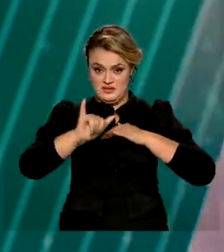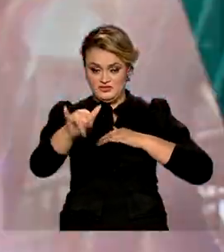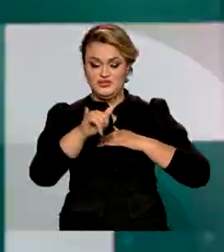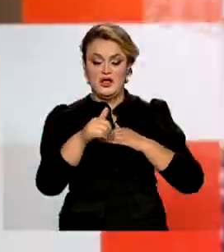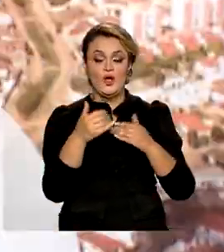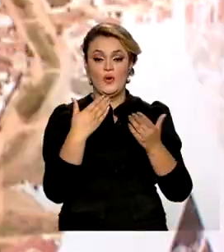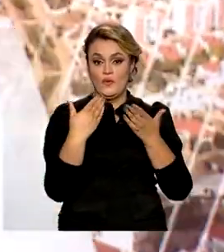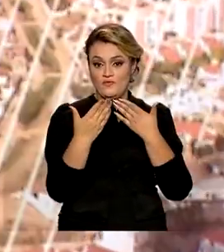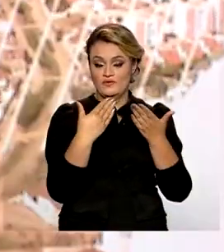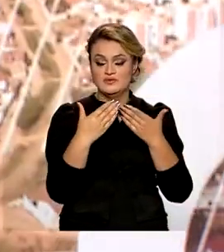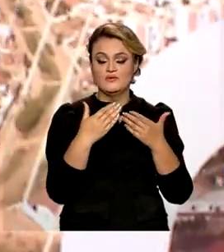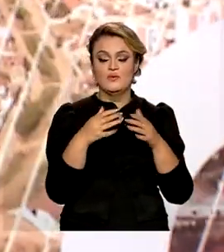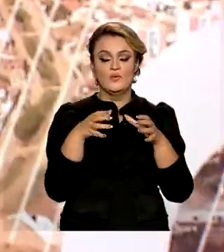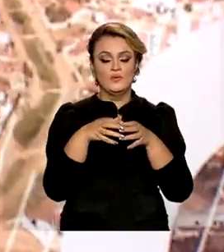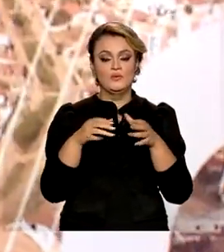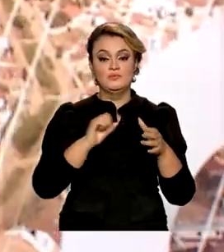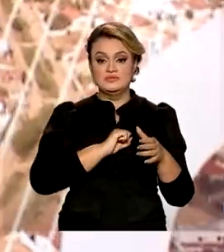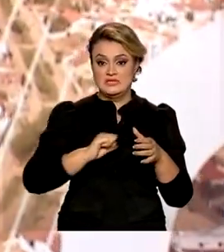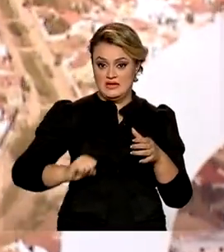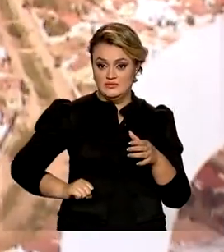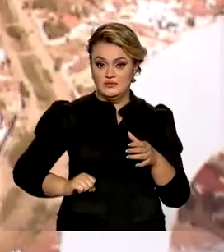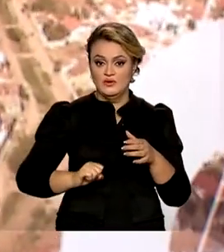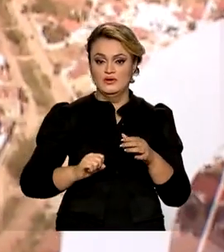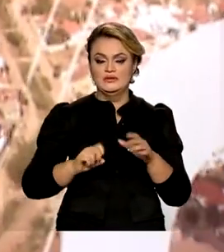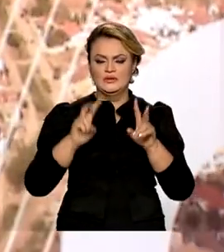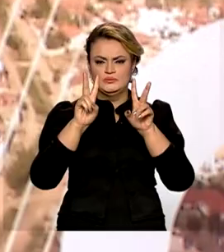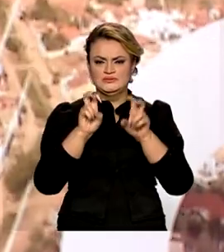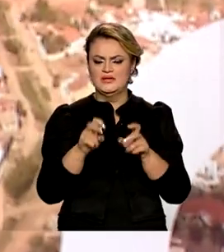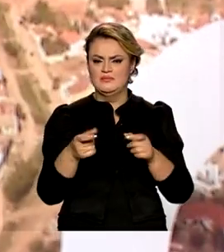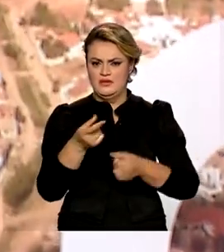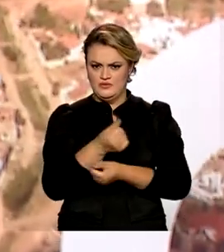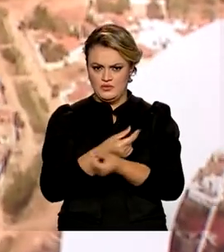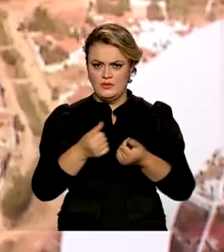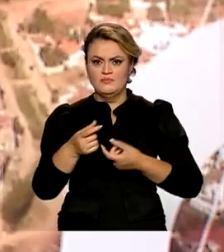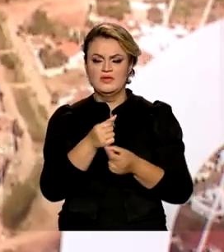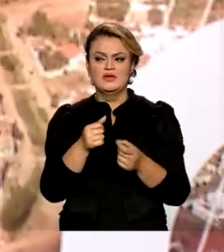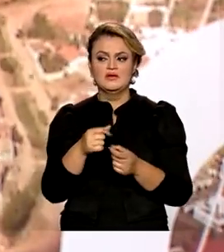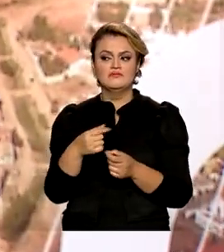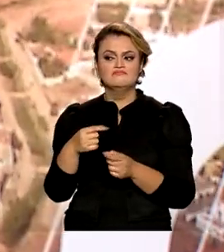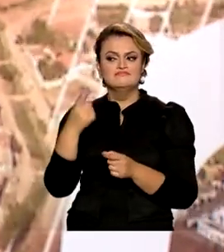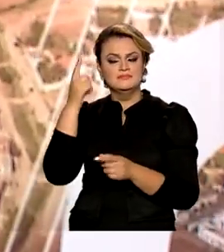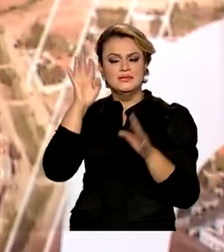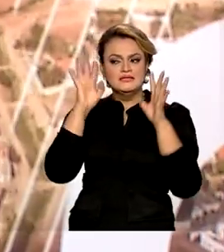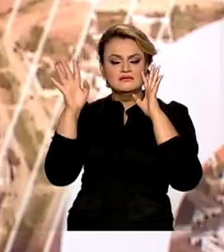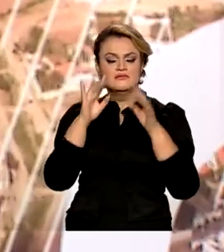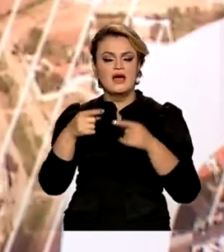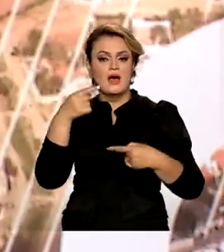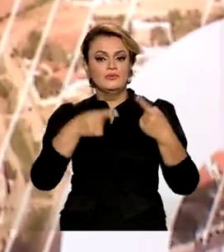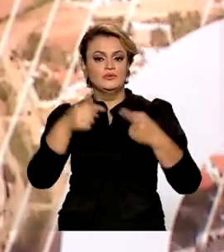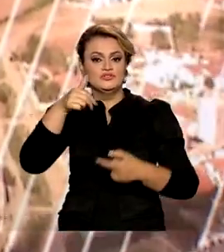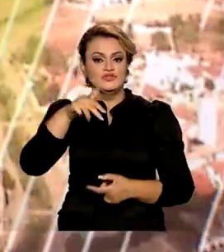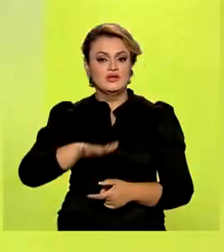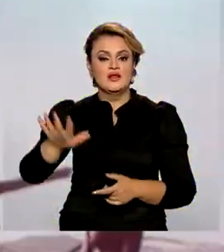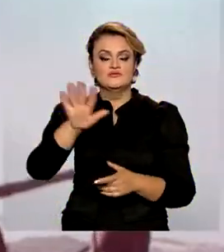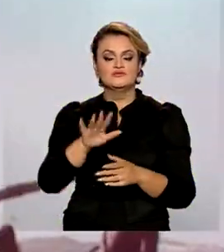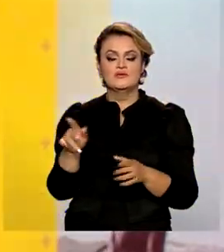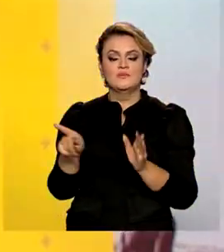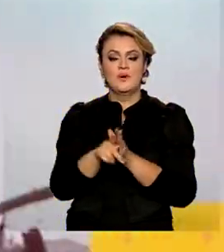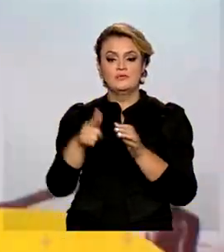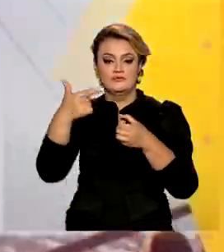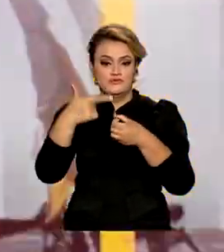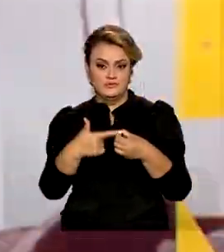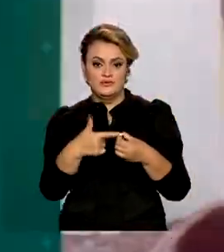conversou com os senadores da Comissão de Assuntos Econômicos sobre a política nacional de preços de combustíveis.